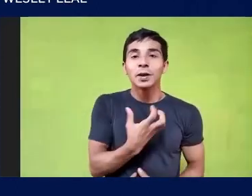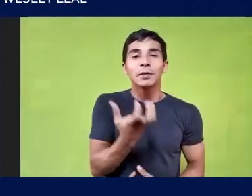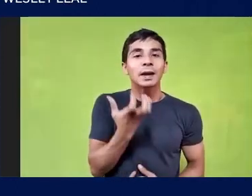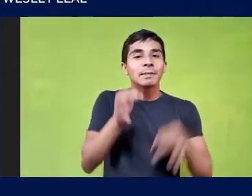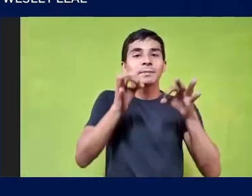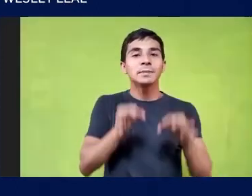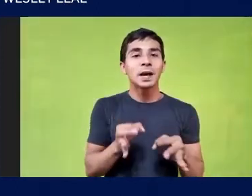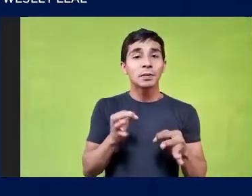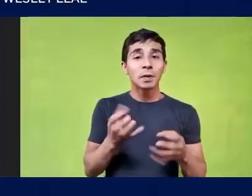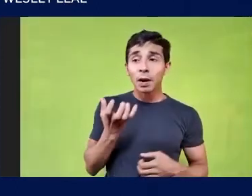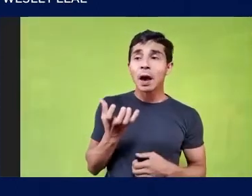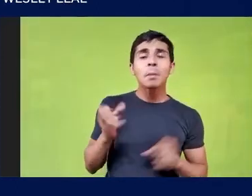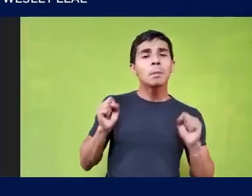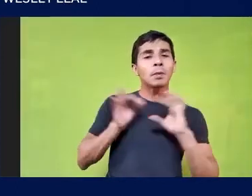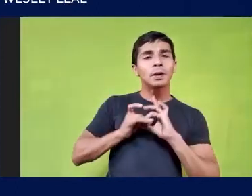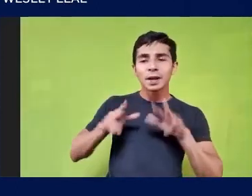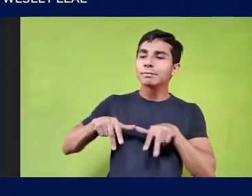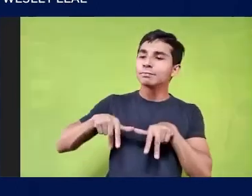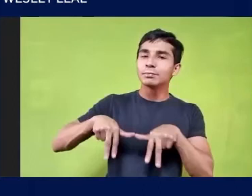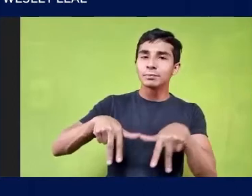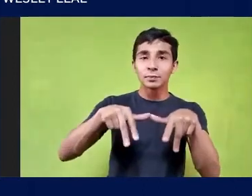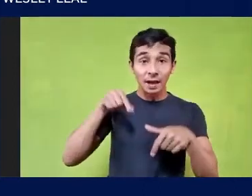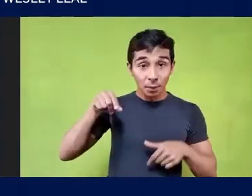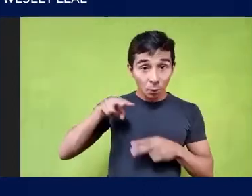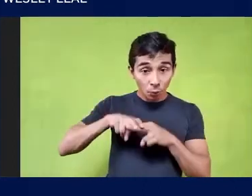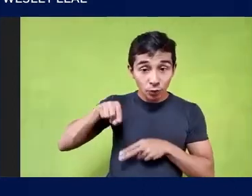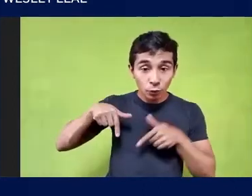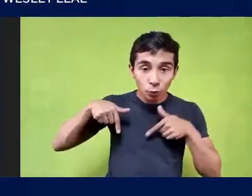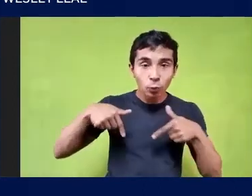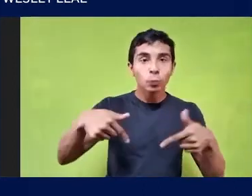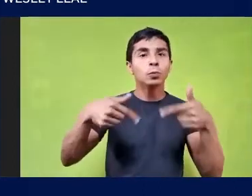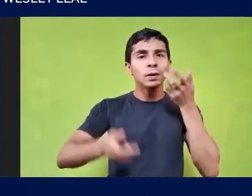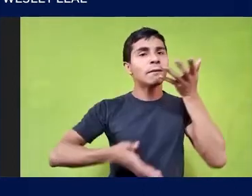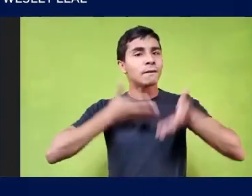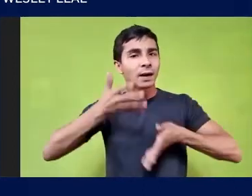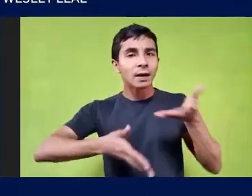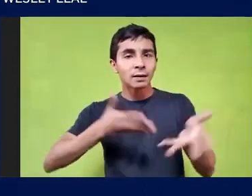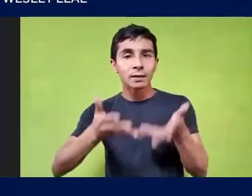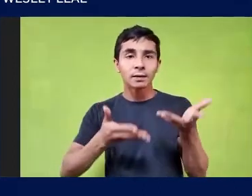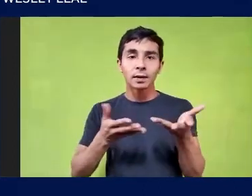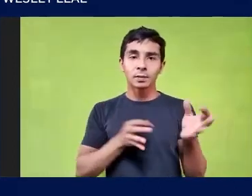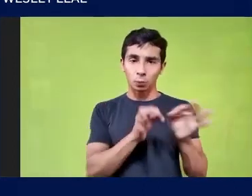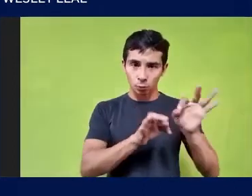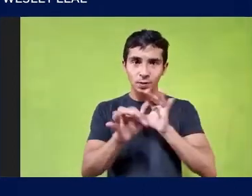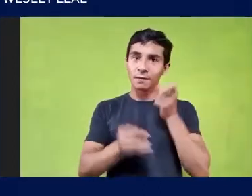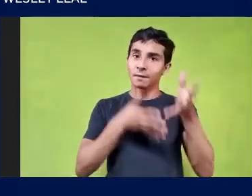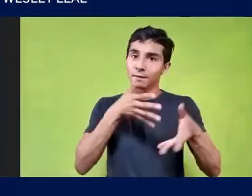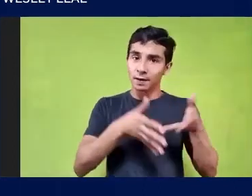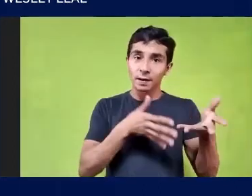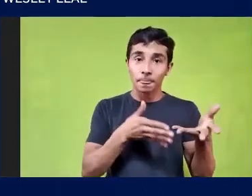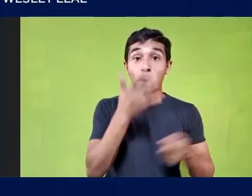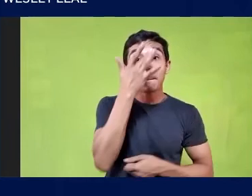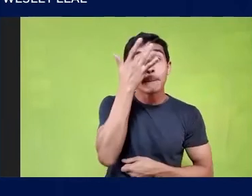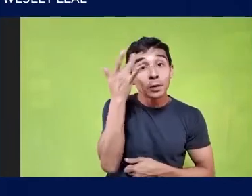E com as nossas A gente luta por isso A gente articula A fala para isso Quer dizer Eu estou falando Destas pessoas Que estão interessadas Nesta